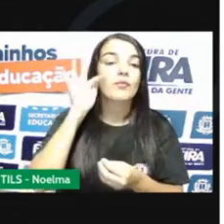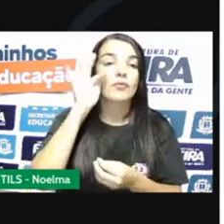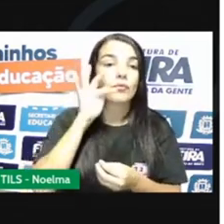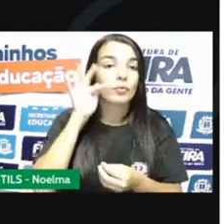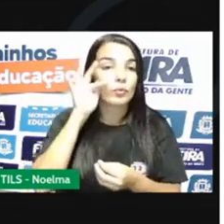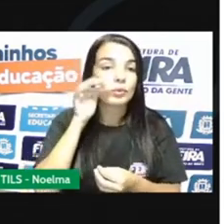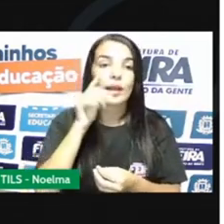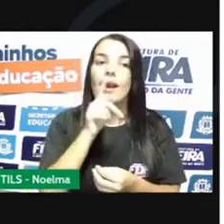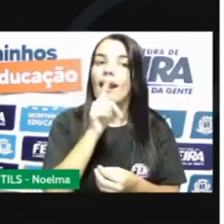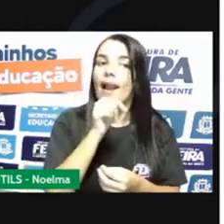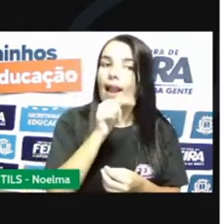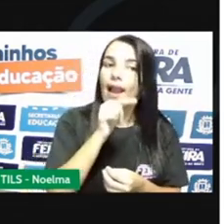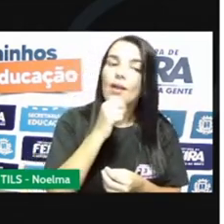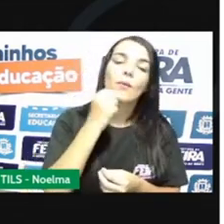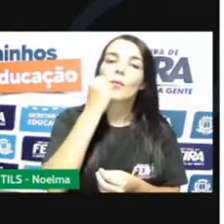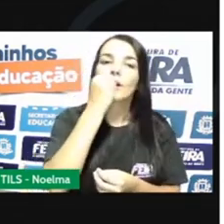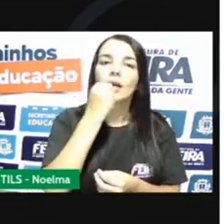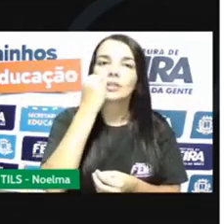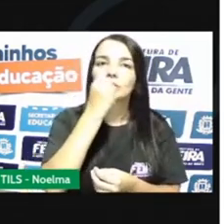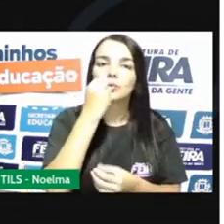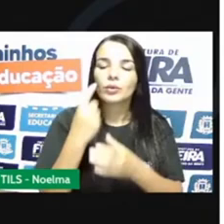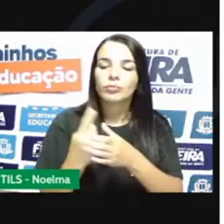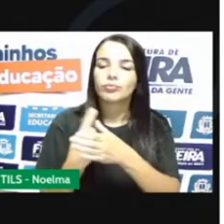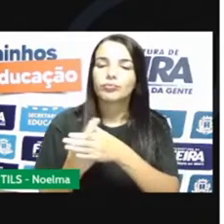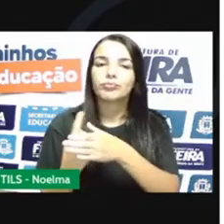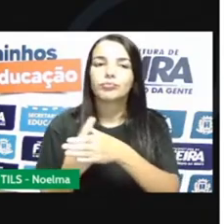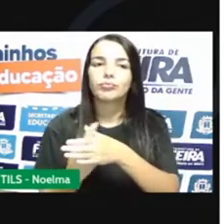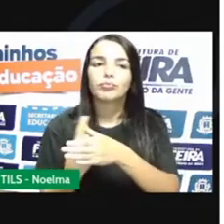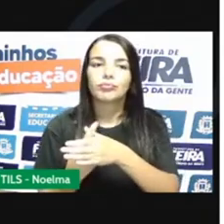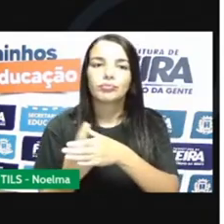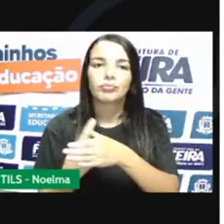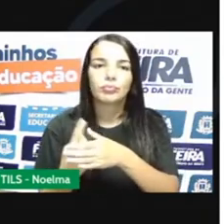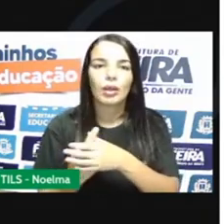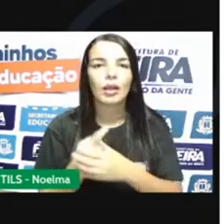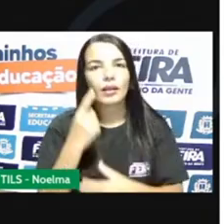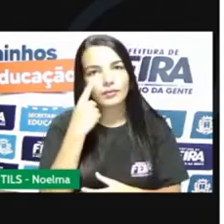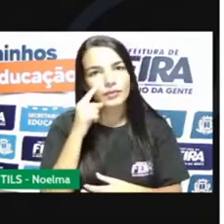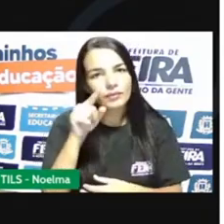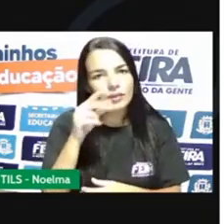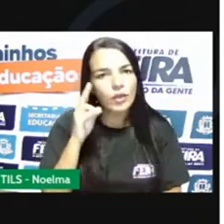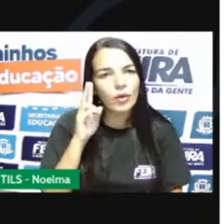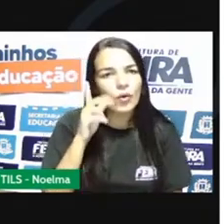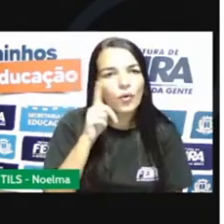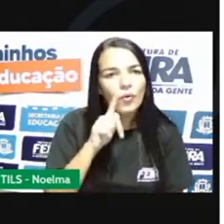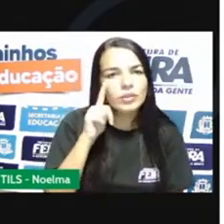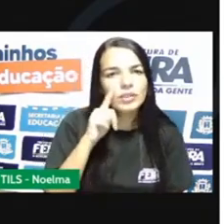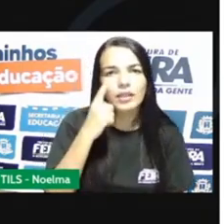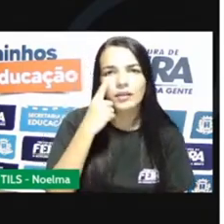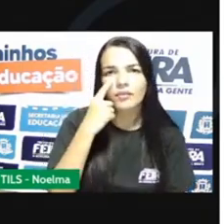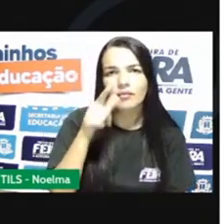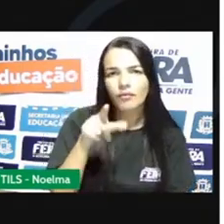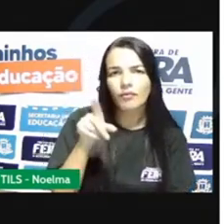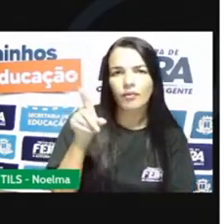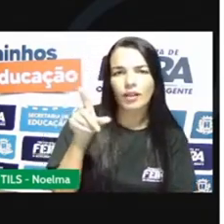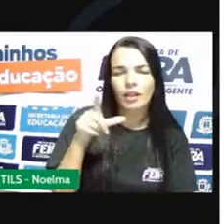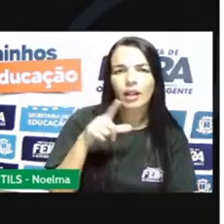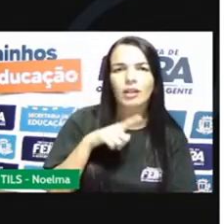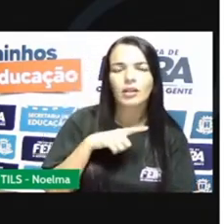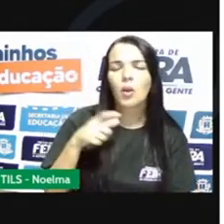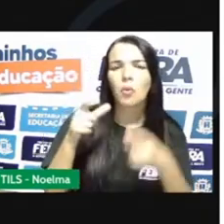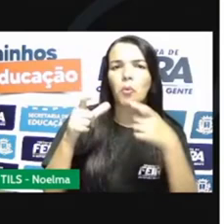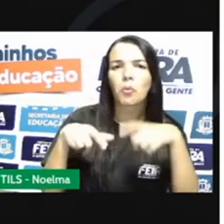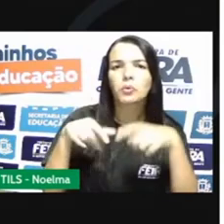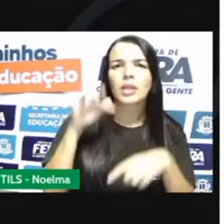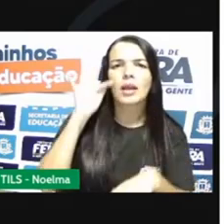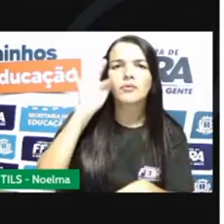açúcar. E a gente bate no liquidificador, né? E aí, dá para vocês saberem aqui, através disso aqui, onde está o